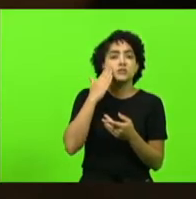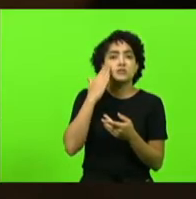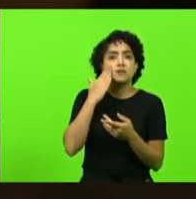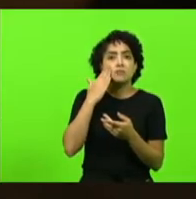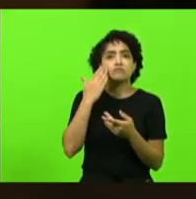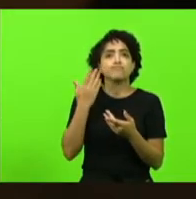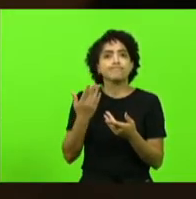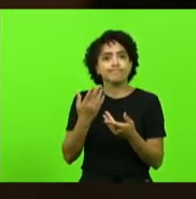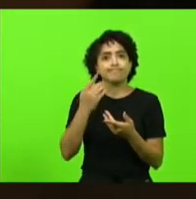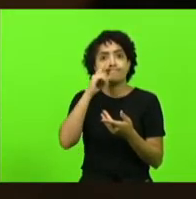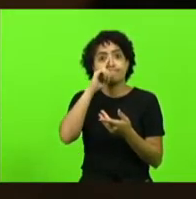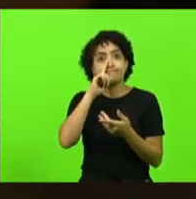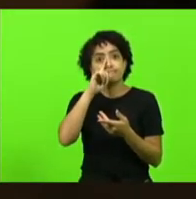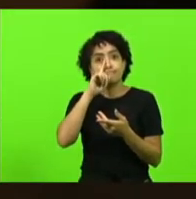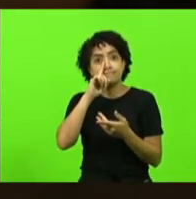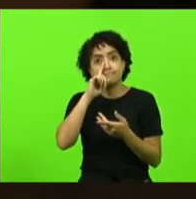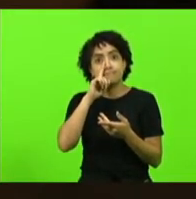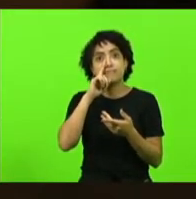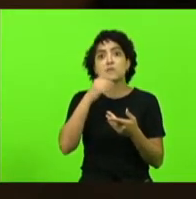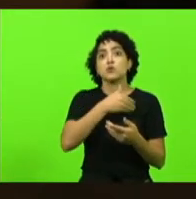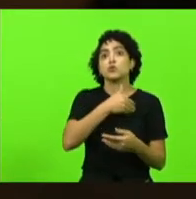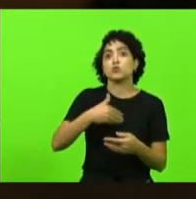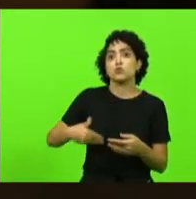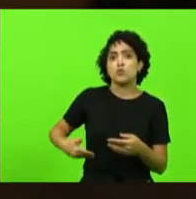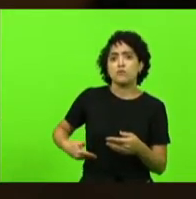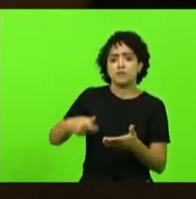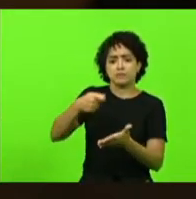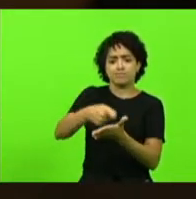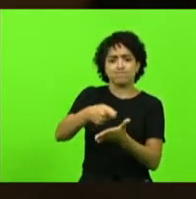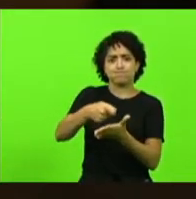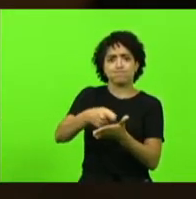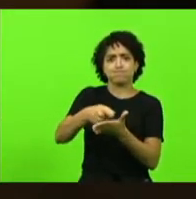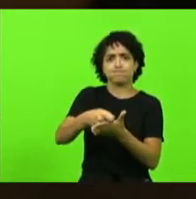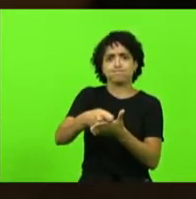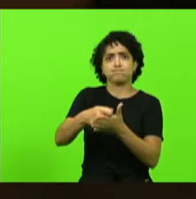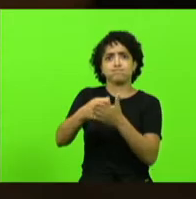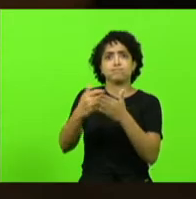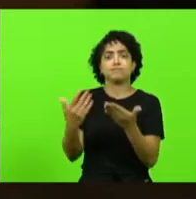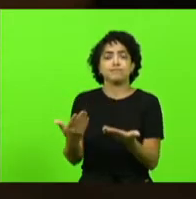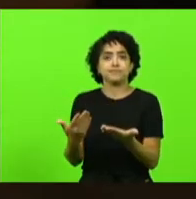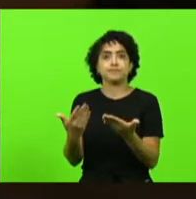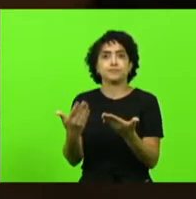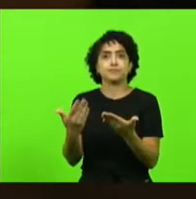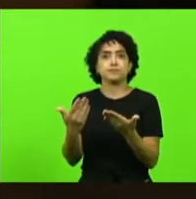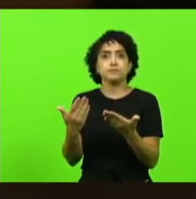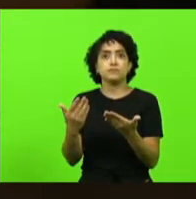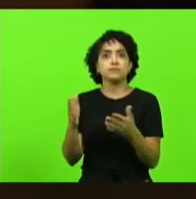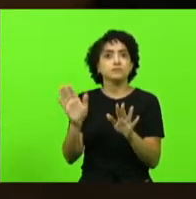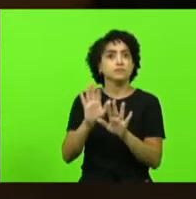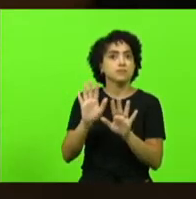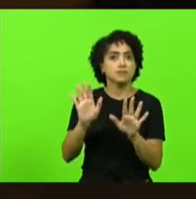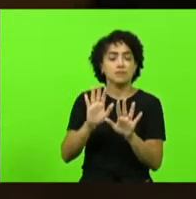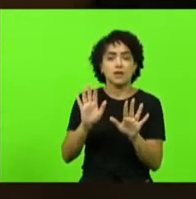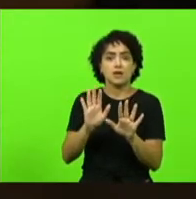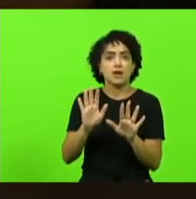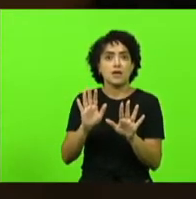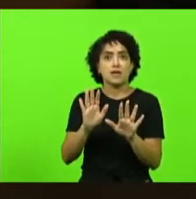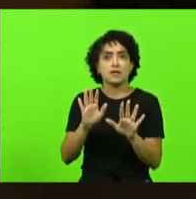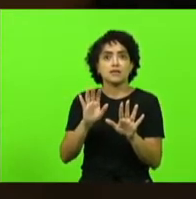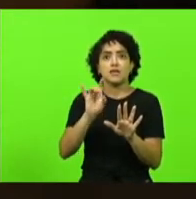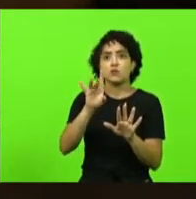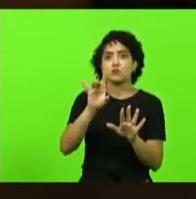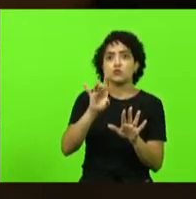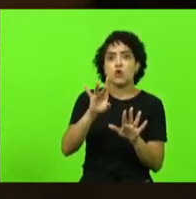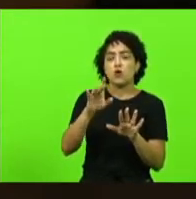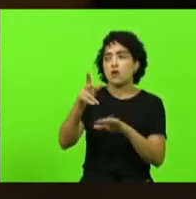riscos de um governo autocrático e não governos autocráticos não pertencem apenas a